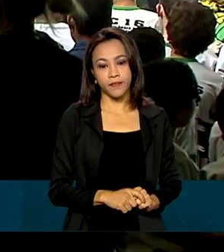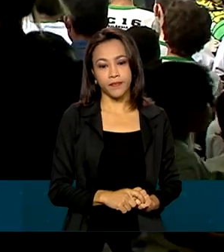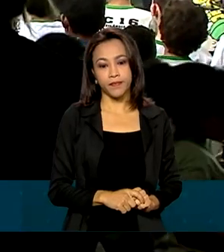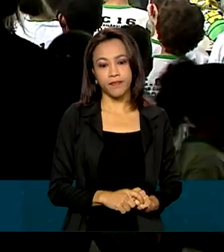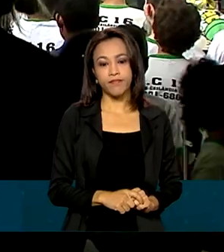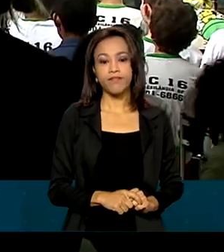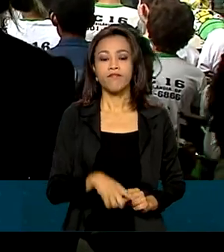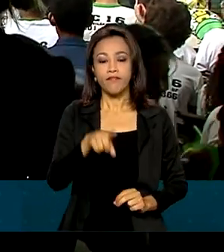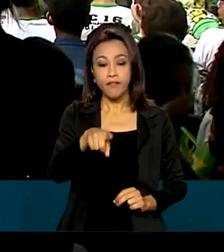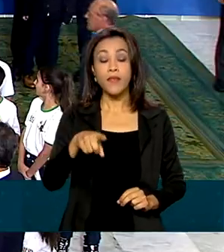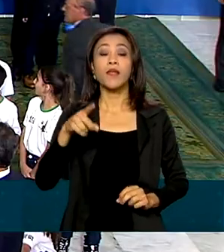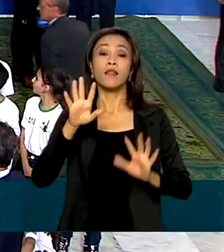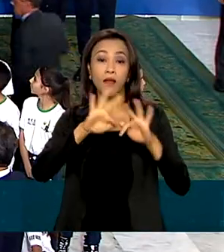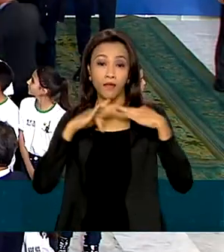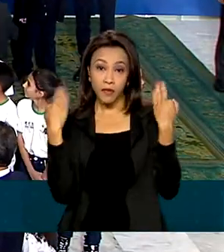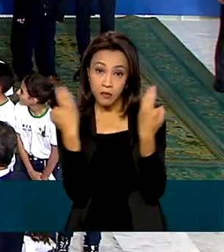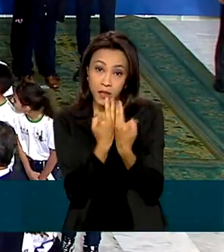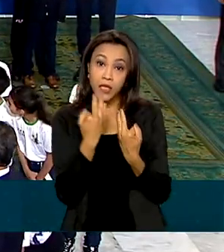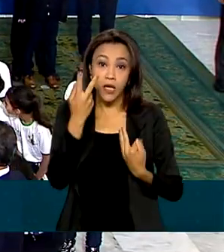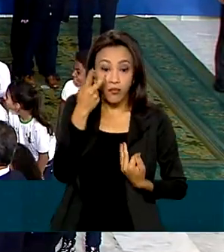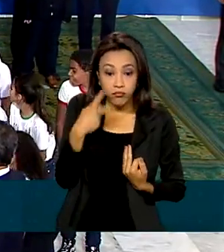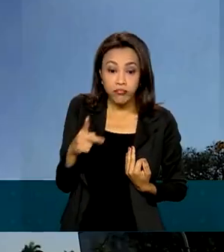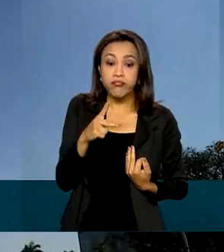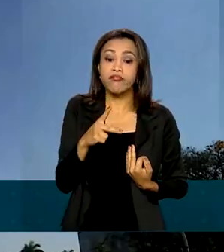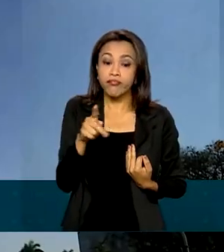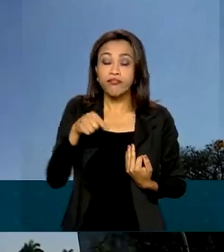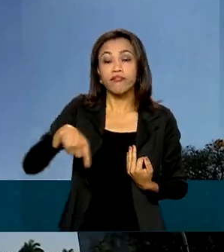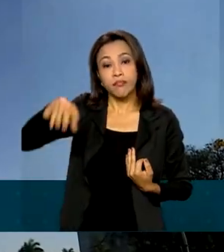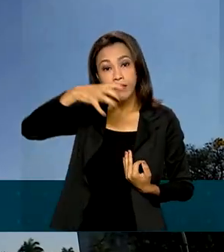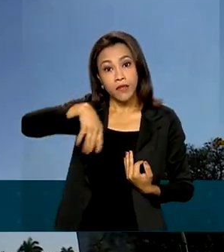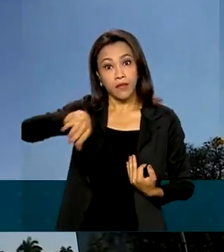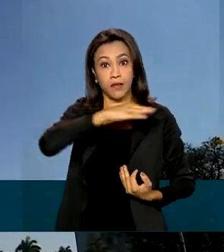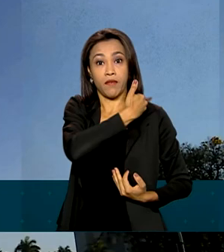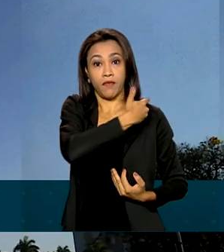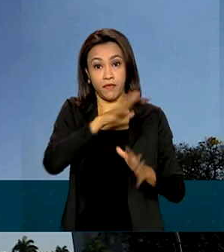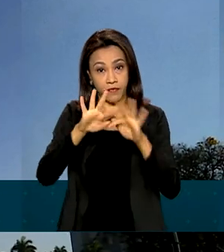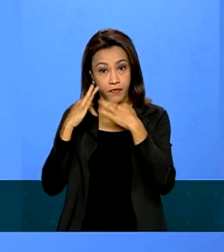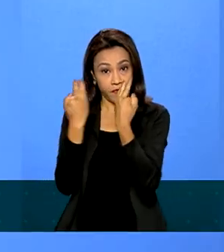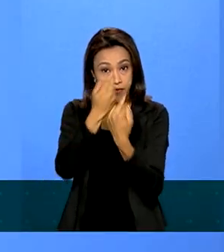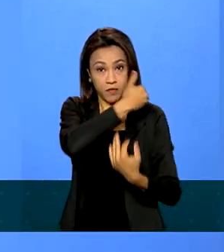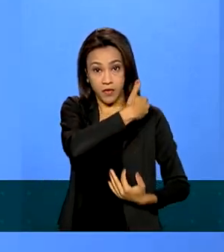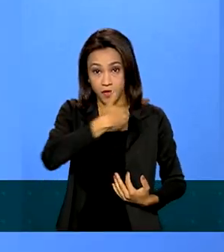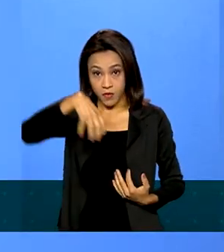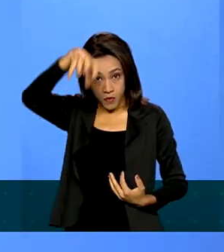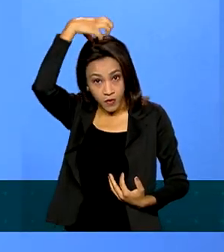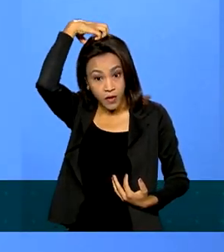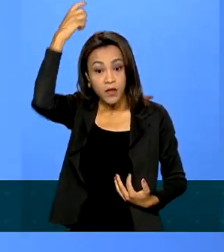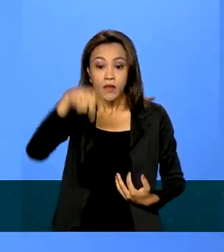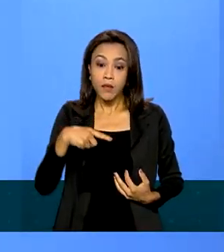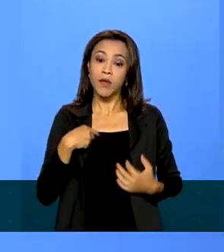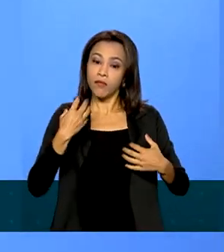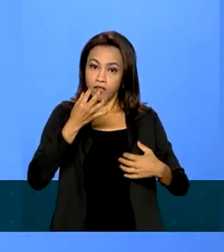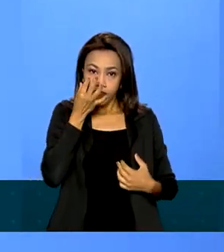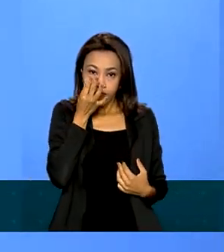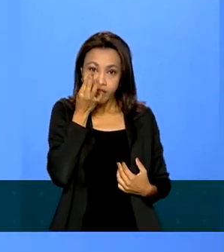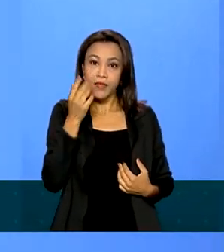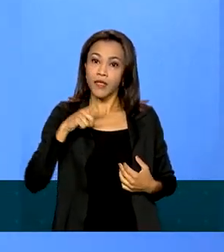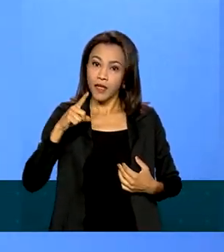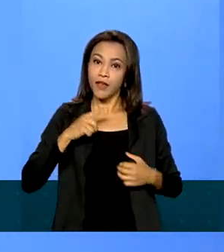Herdeiros da família imperial participaram da cerimônia, que também contou com a apresentação da Esquadrilha da Fumaça.